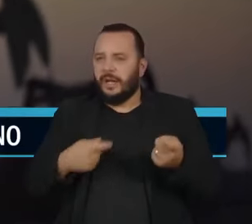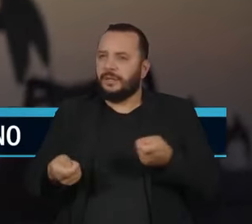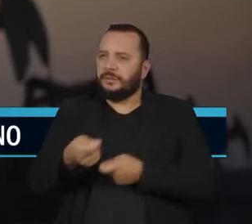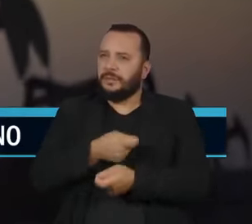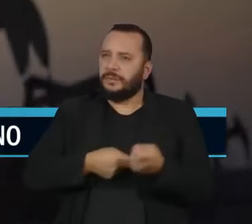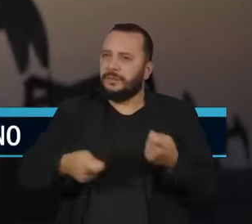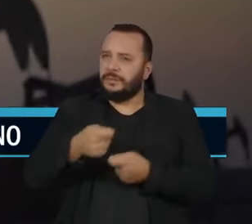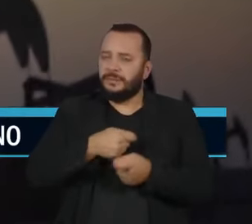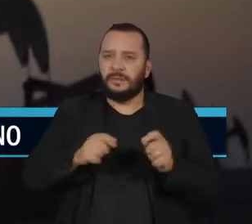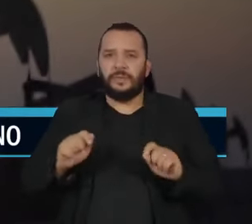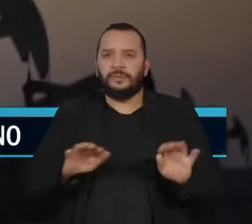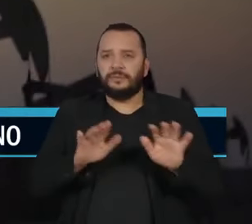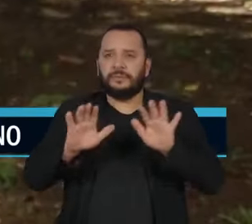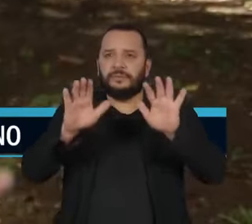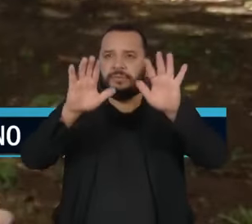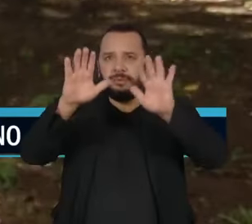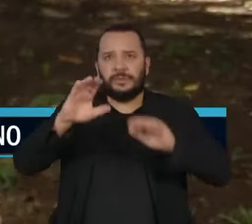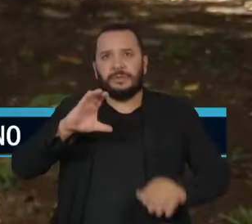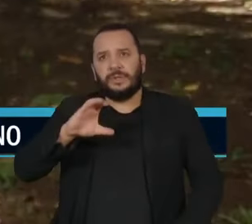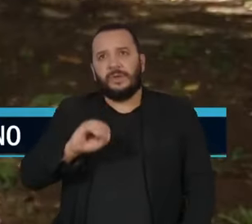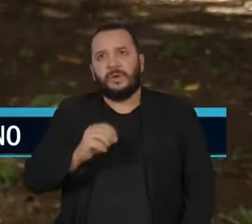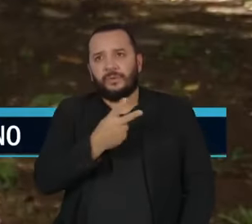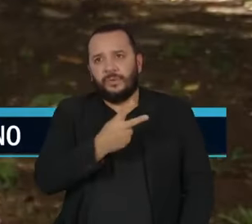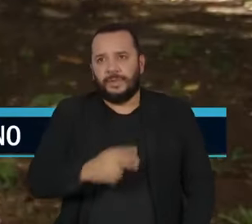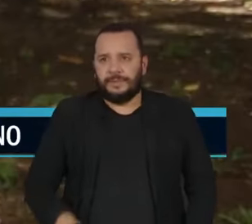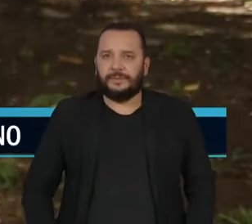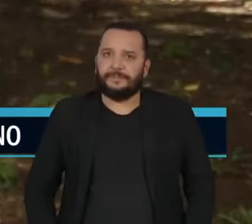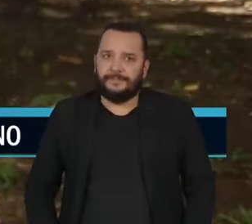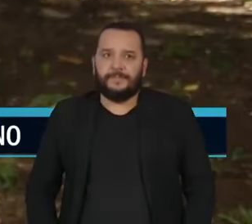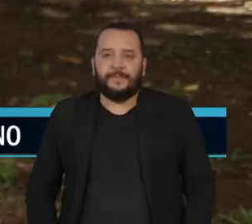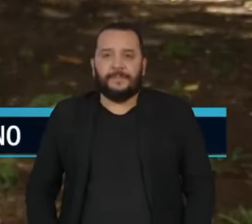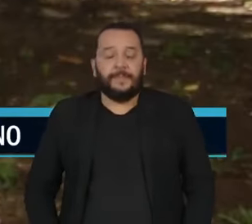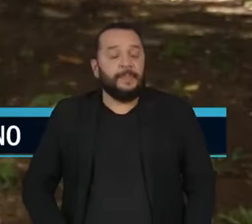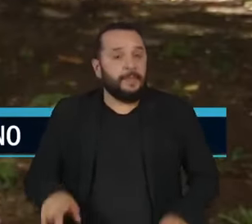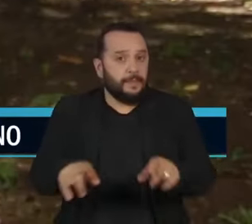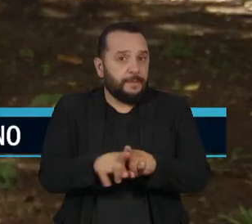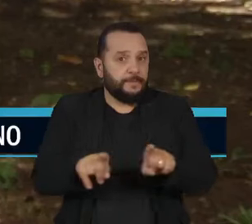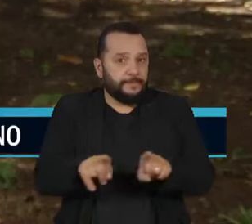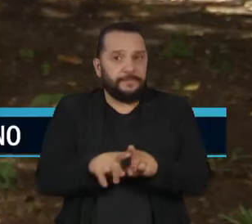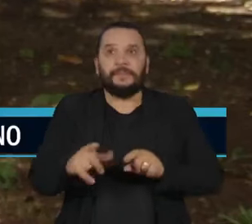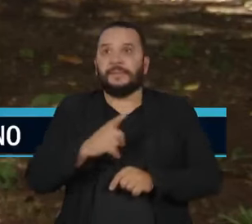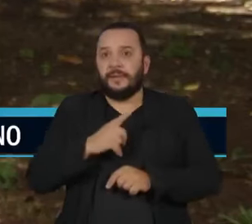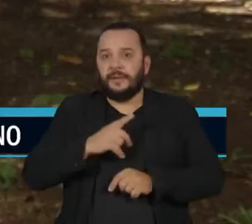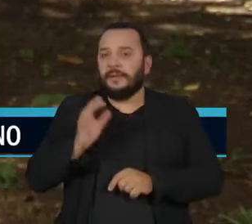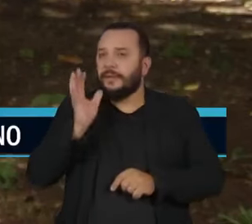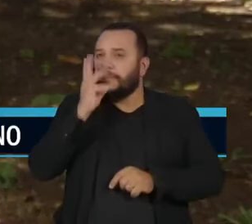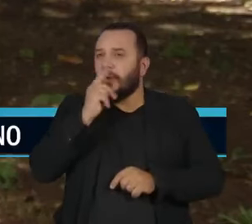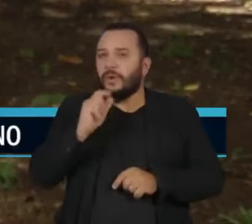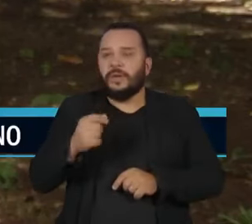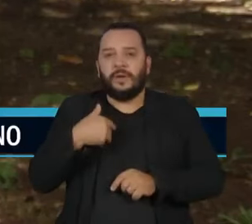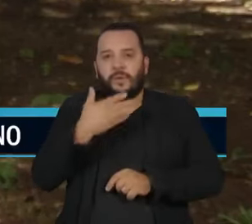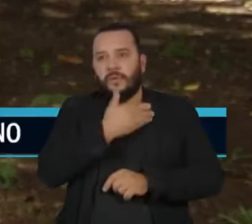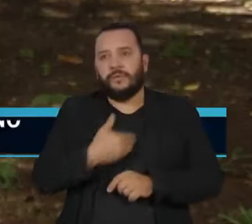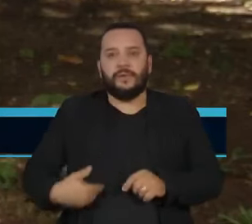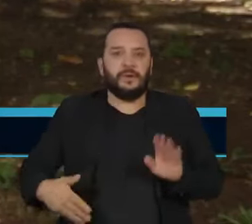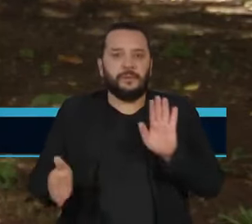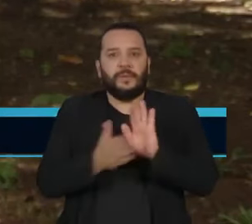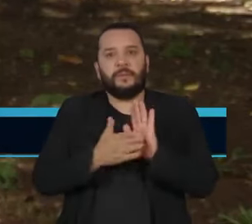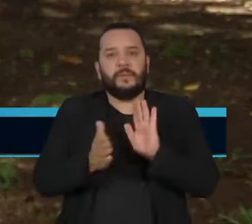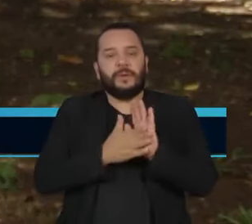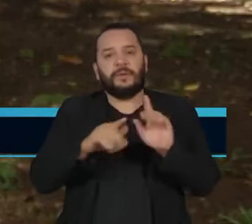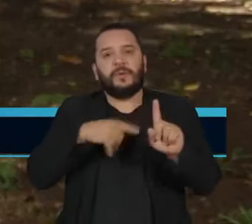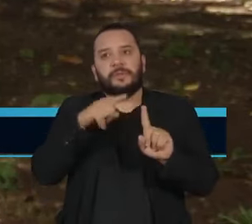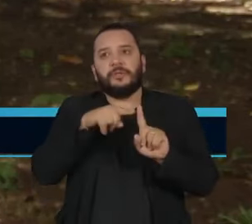emissões de gases de efeito estufa. Outro grande entrave que se agrava a cada ano é a demora de governos em apresentarem metas